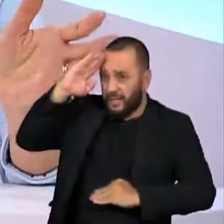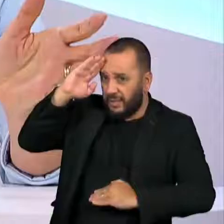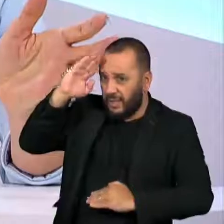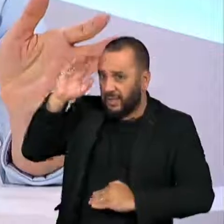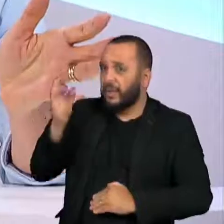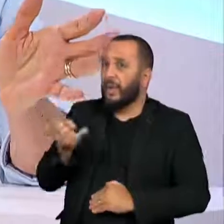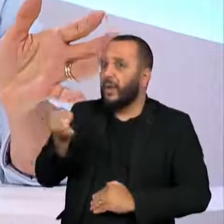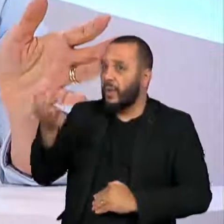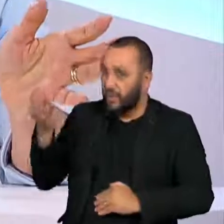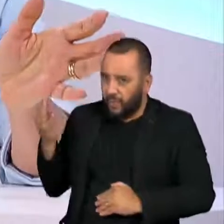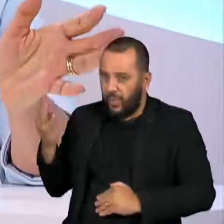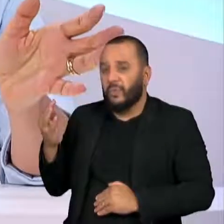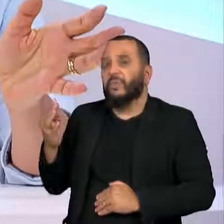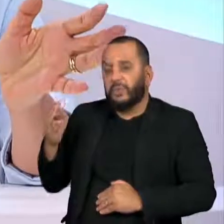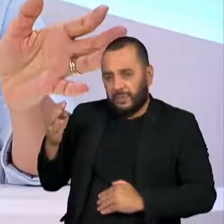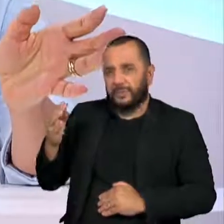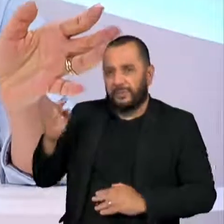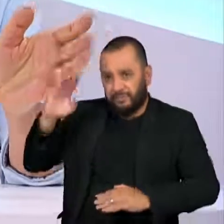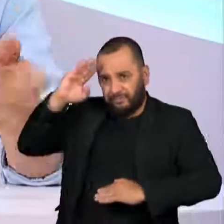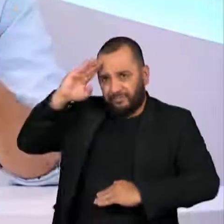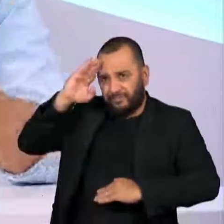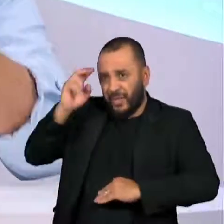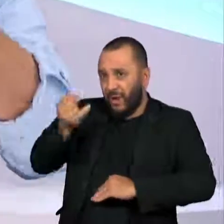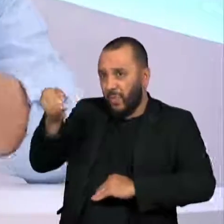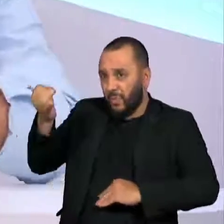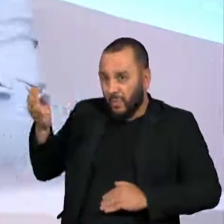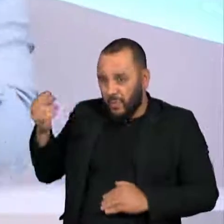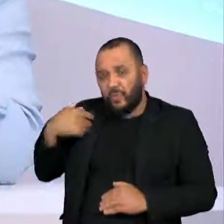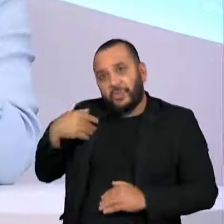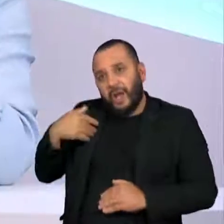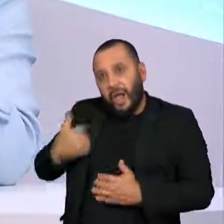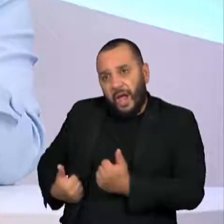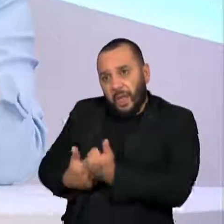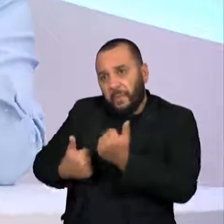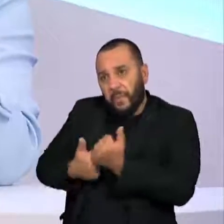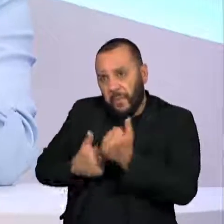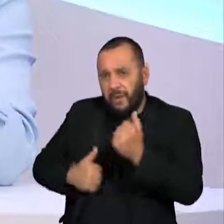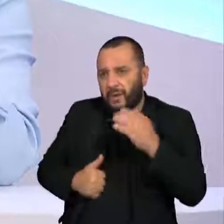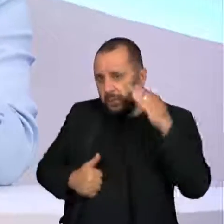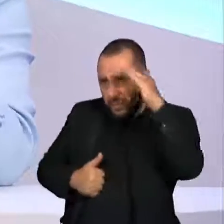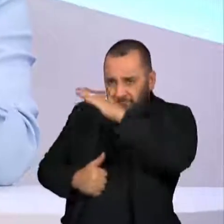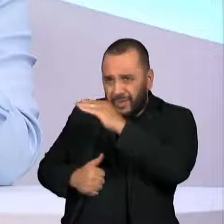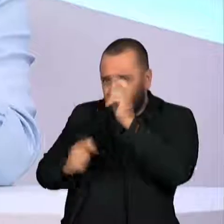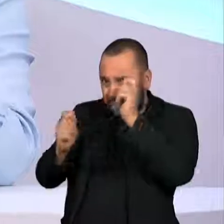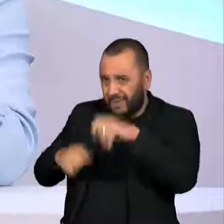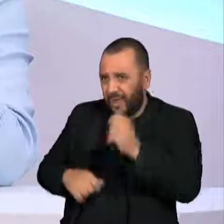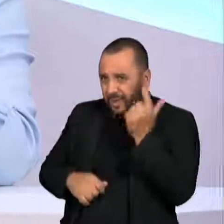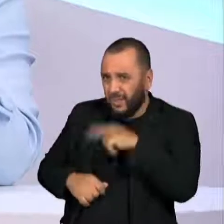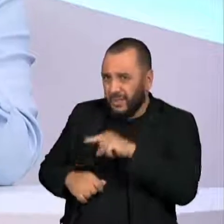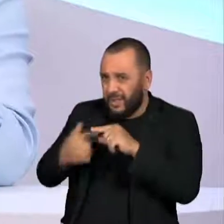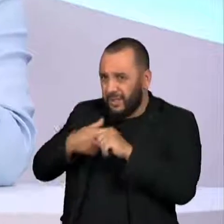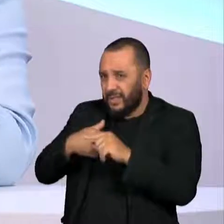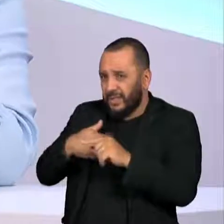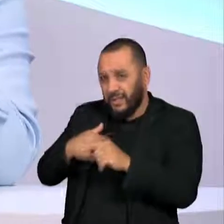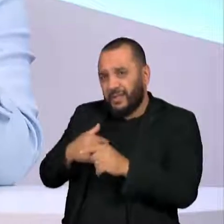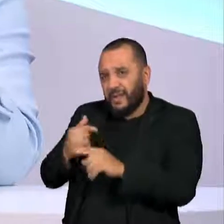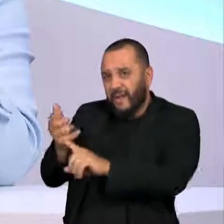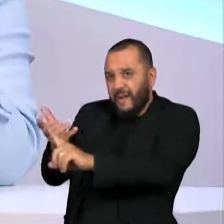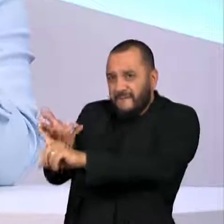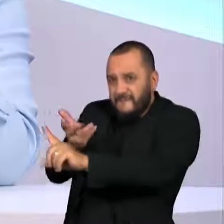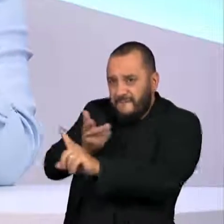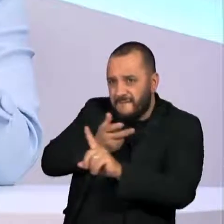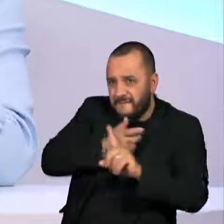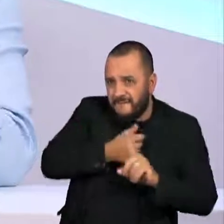parte dos militares. Você acha que hoje a gente consegue, então, recuperar uma grande maioria dessas forças para entrar nessa discussão de uma forma